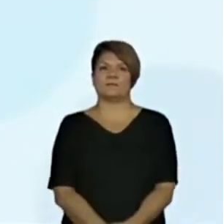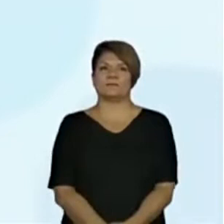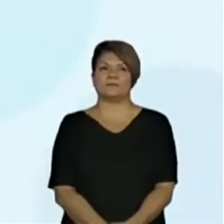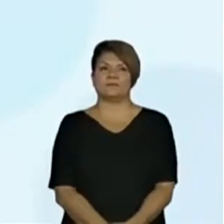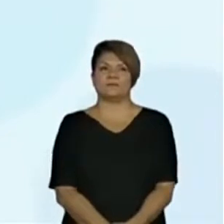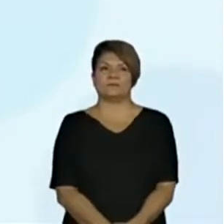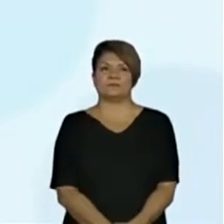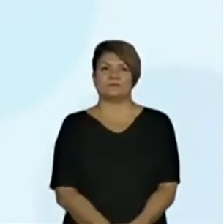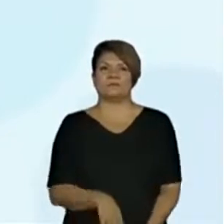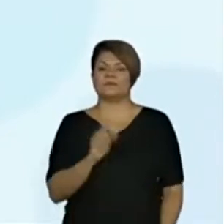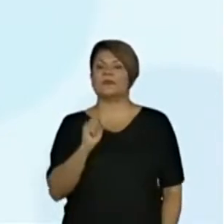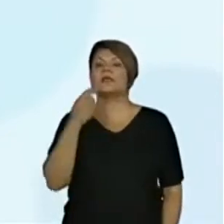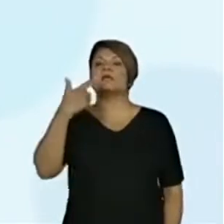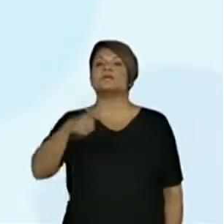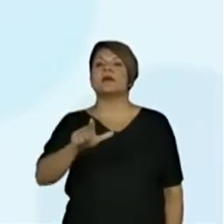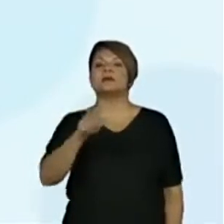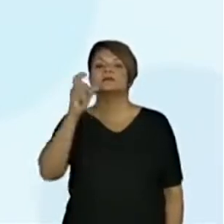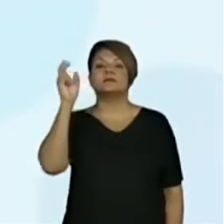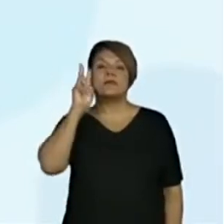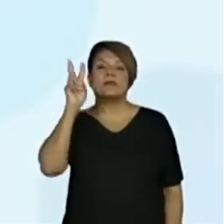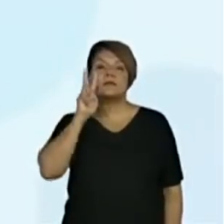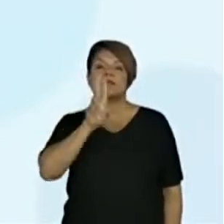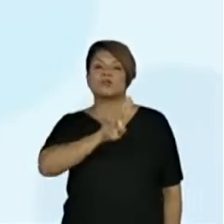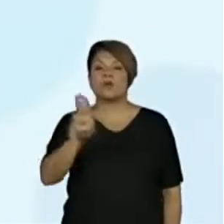Quem mais aí lembra do nome?